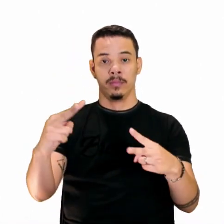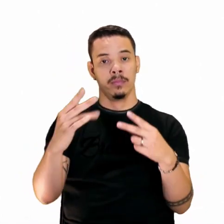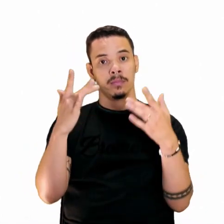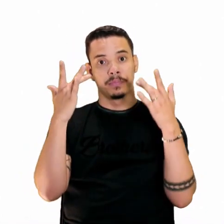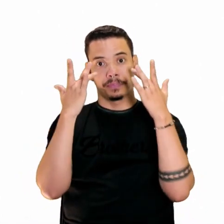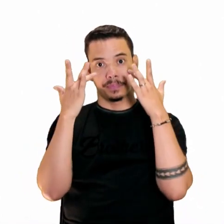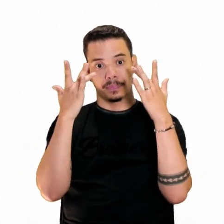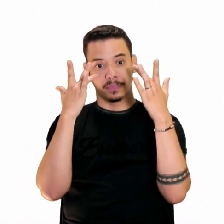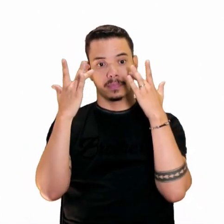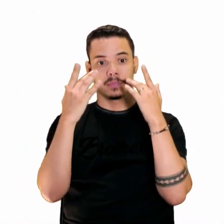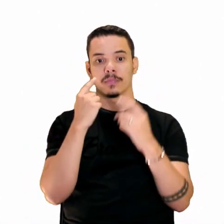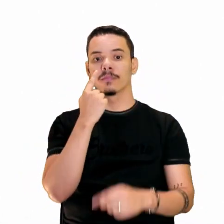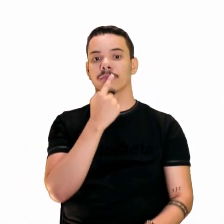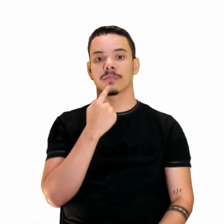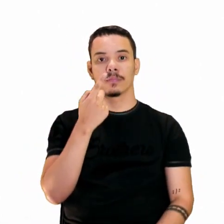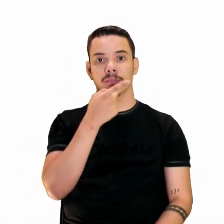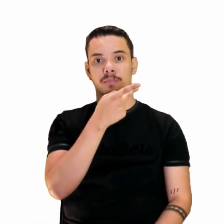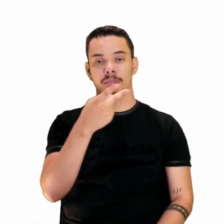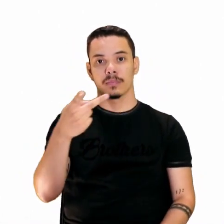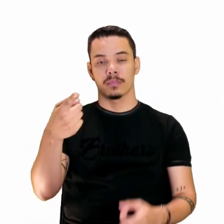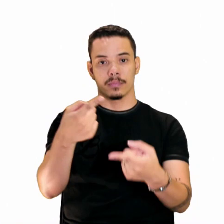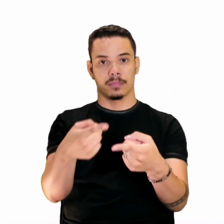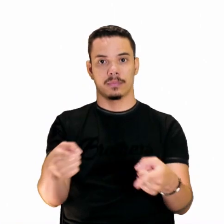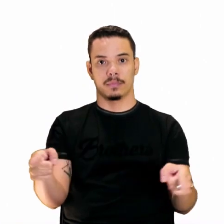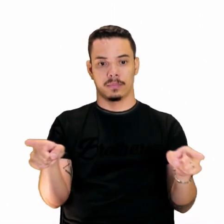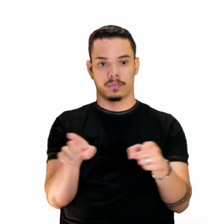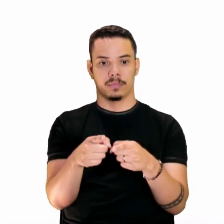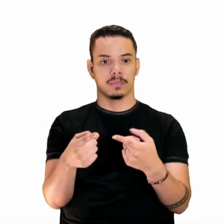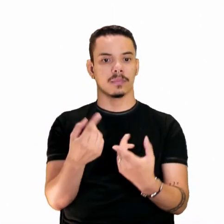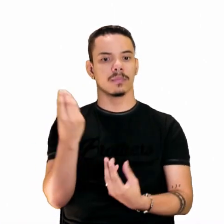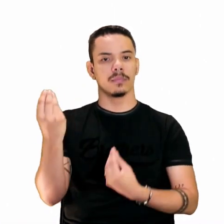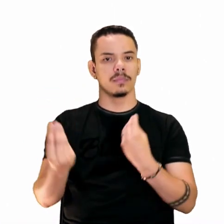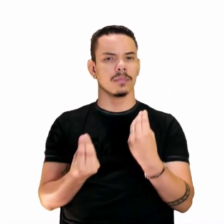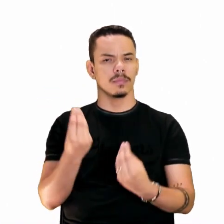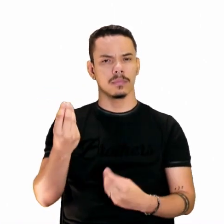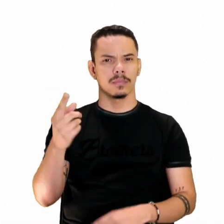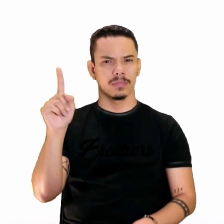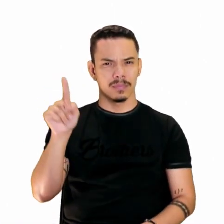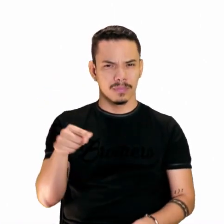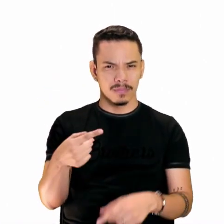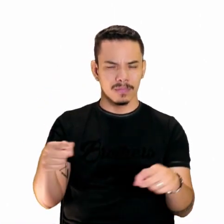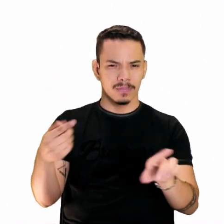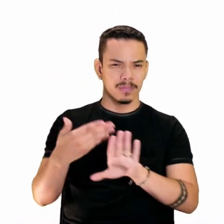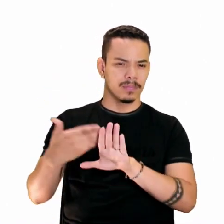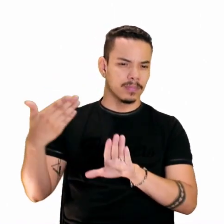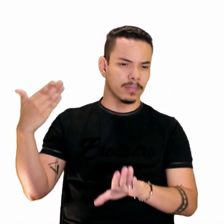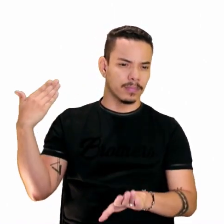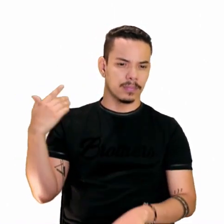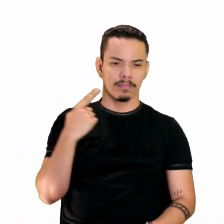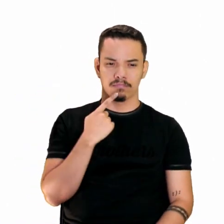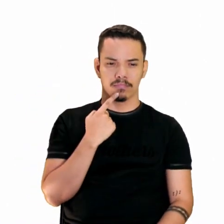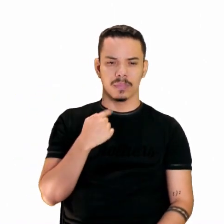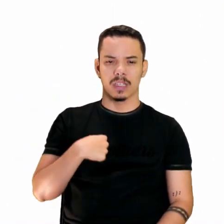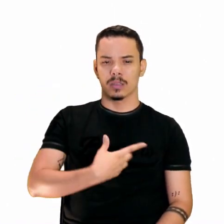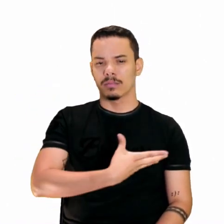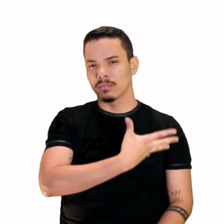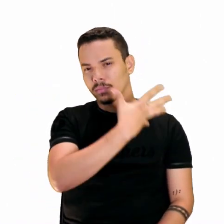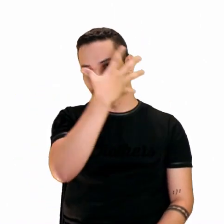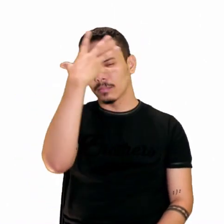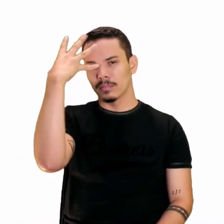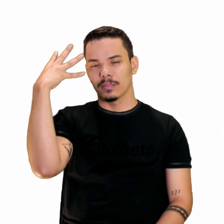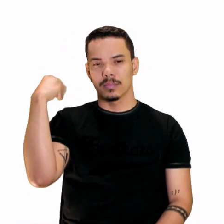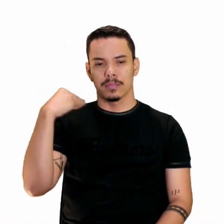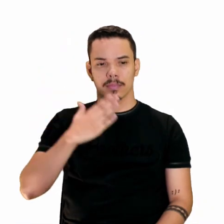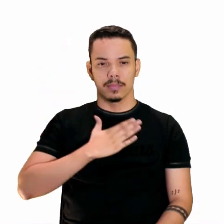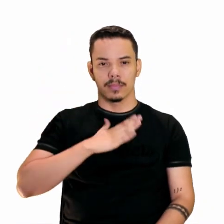Minha boca procura a Canção do Exílio. Como era mesmo a Canção do Exílio? Eu tão esquecido de